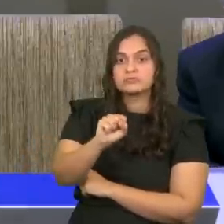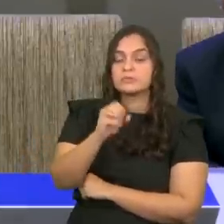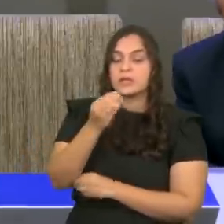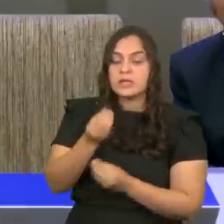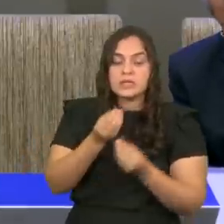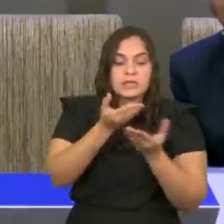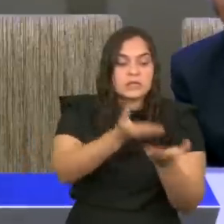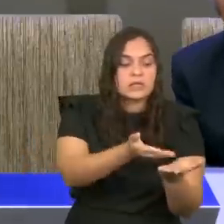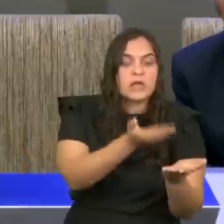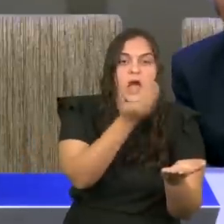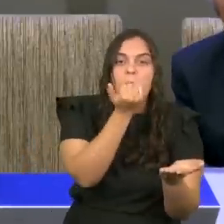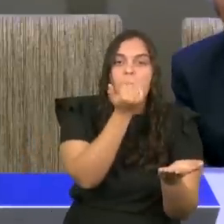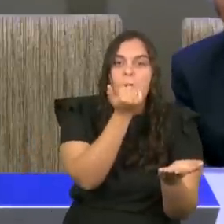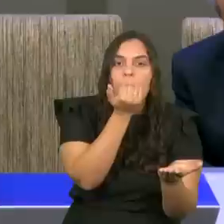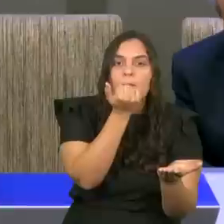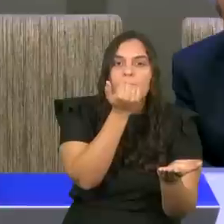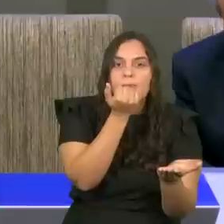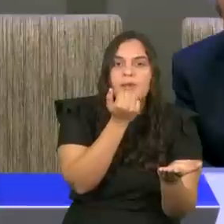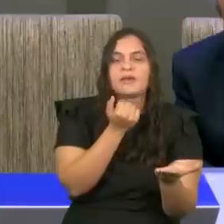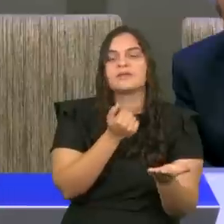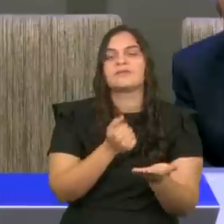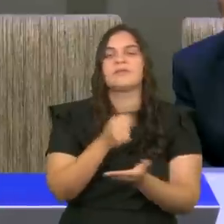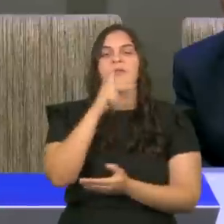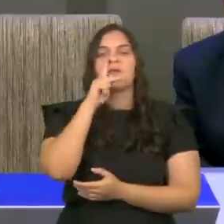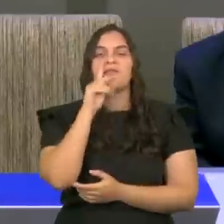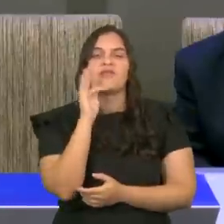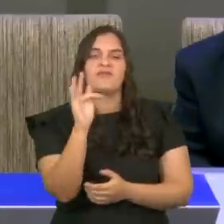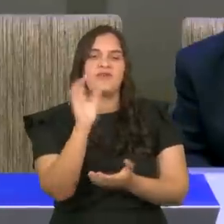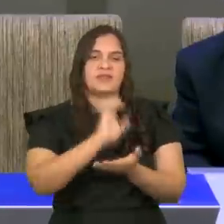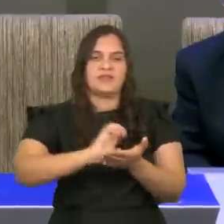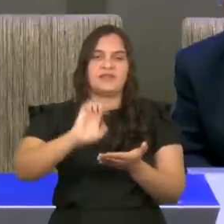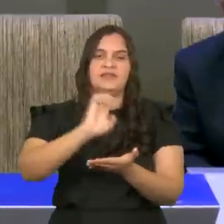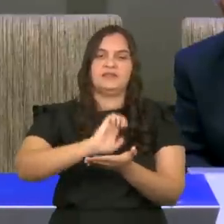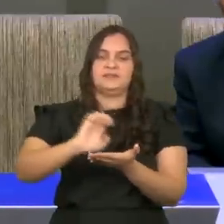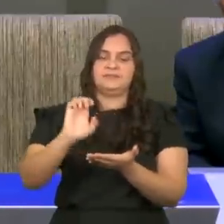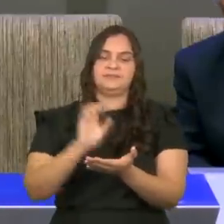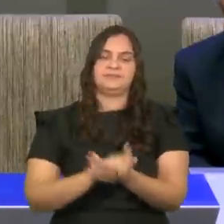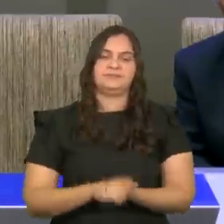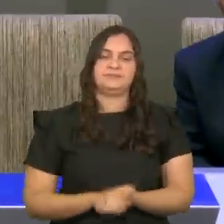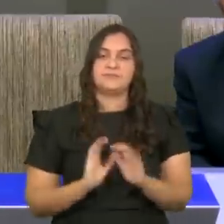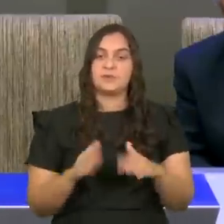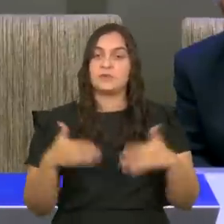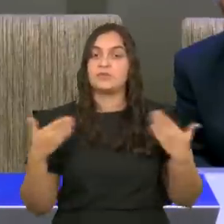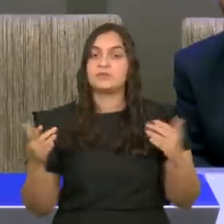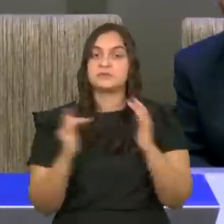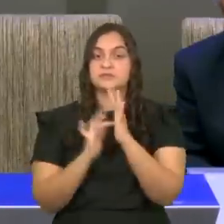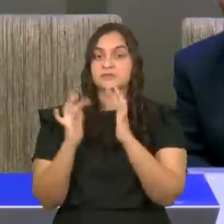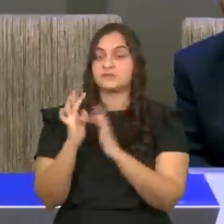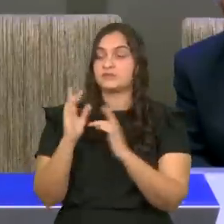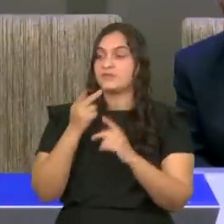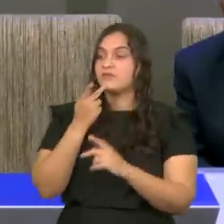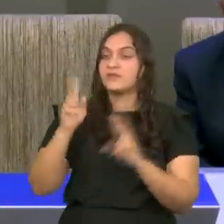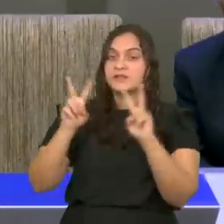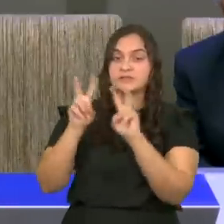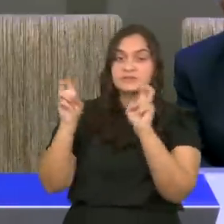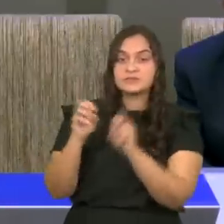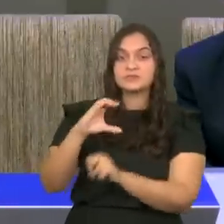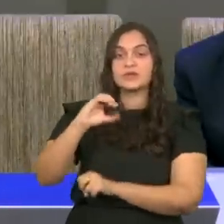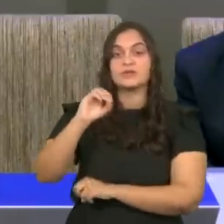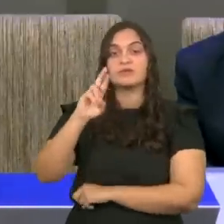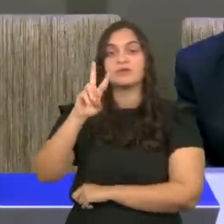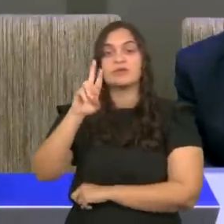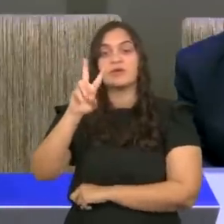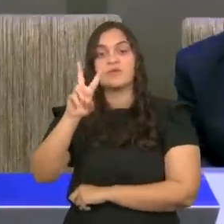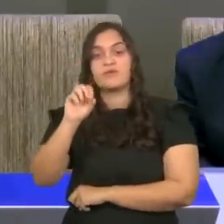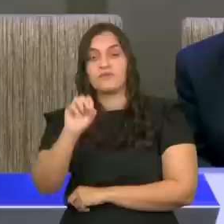margens do ribeiro de Querite. Oh glória a Deus! E quando Jesus fala sobre o corvo, como sendo cuidado